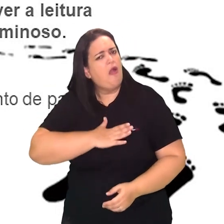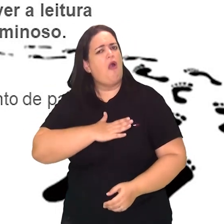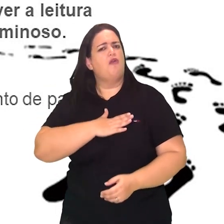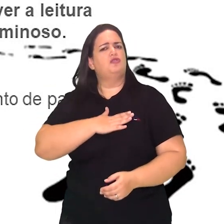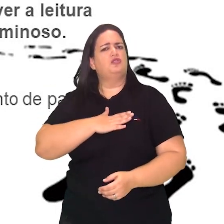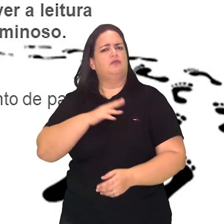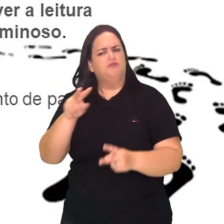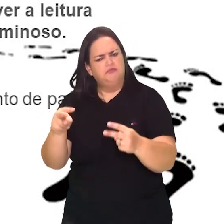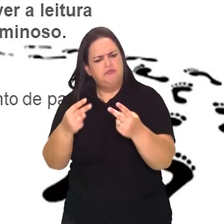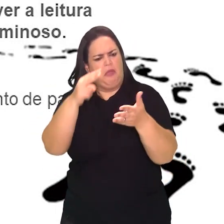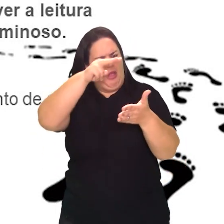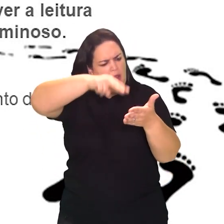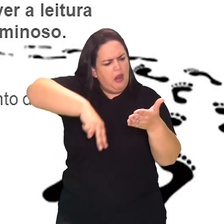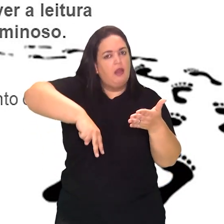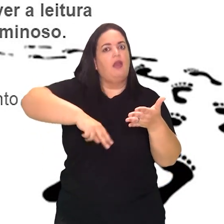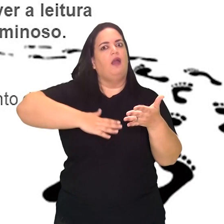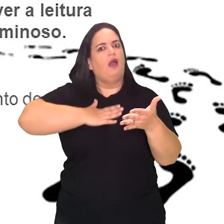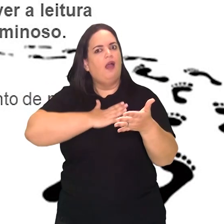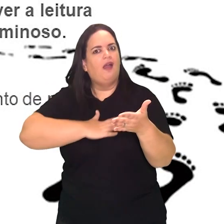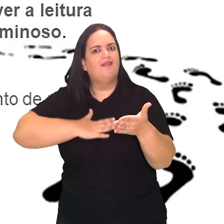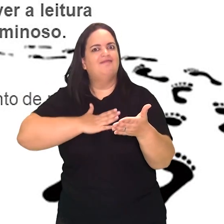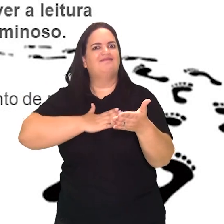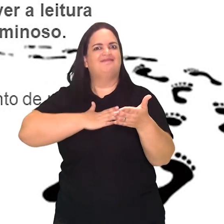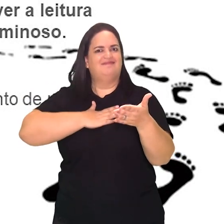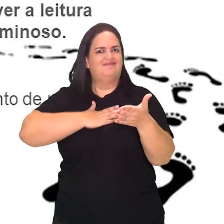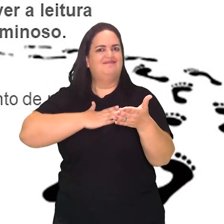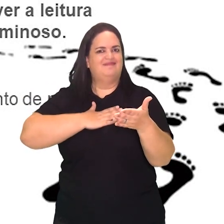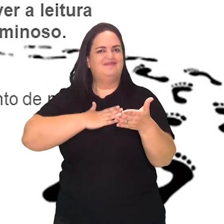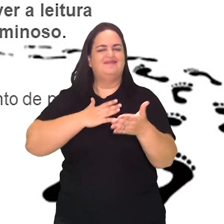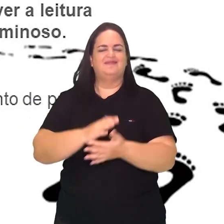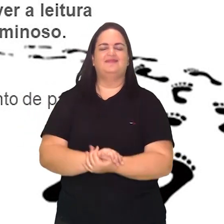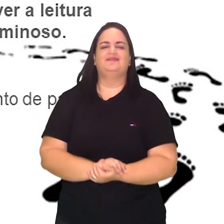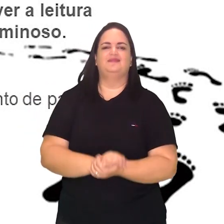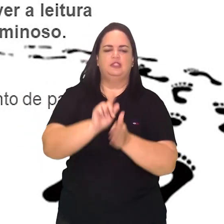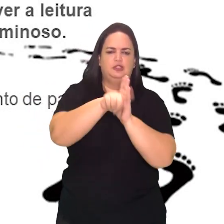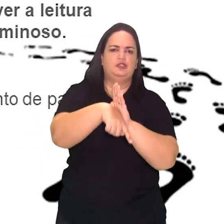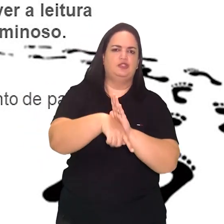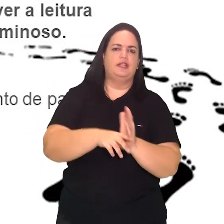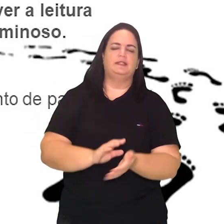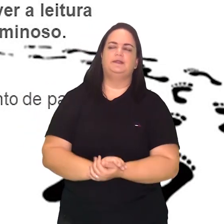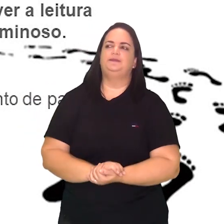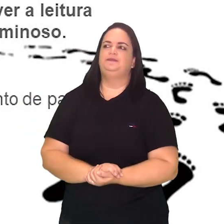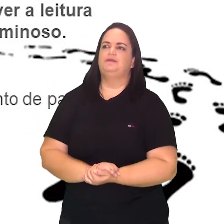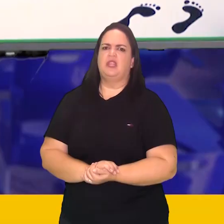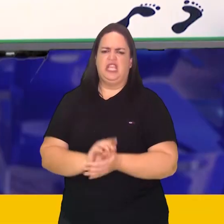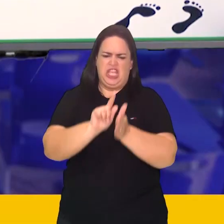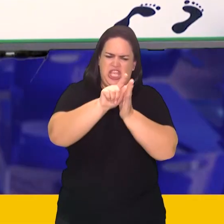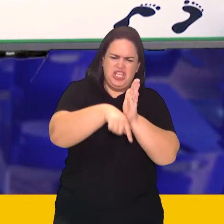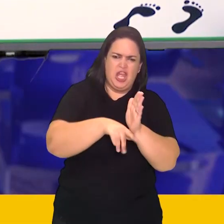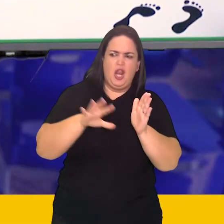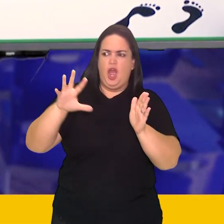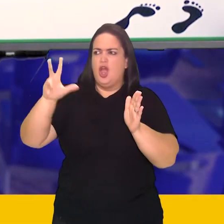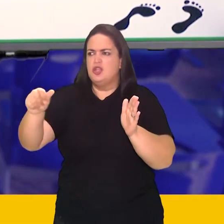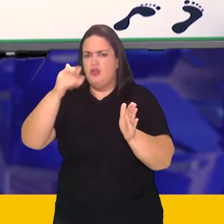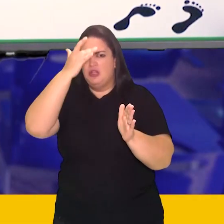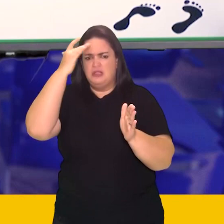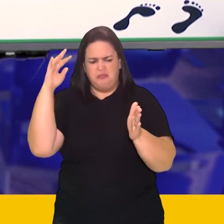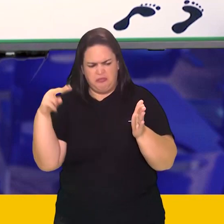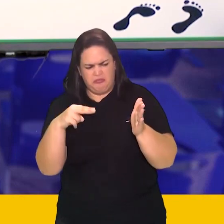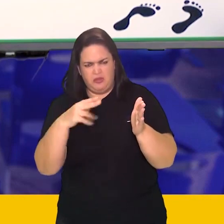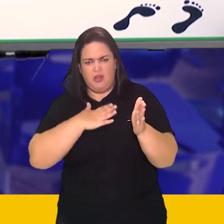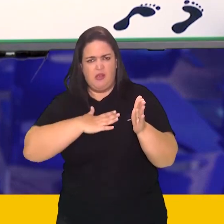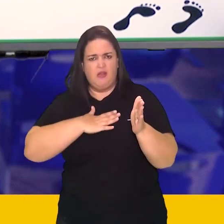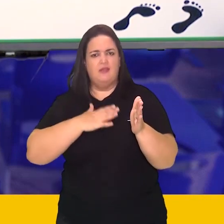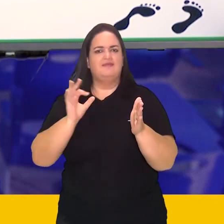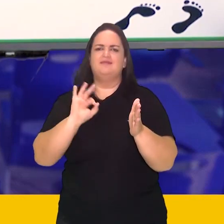identifica com esse gênero narrativa de enigma. A gente sabe que esse gênero não é para todo mundo, não é para todos